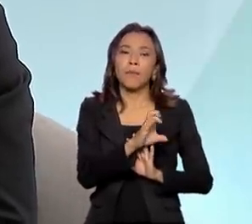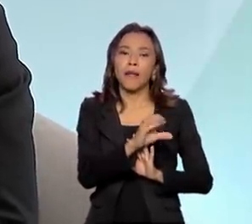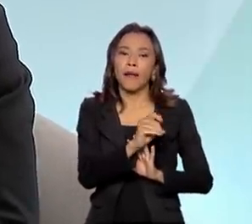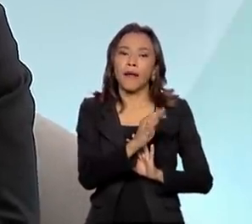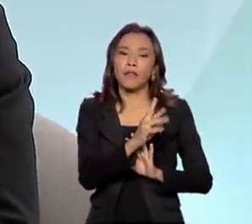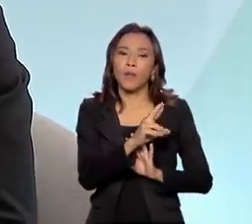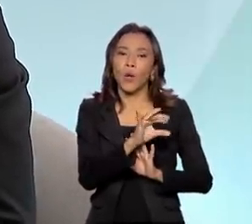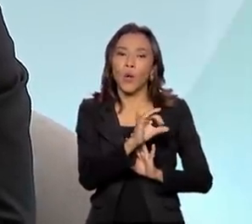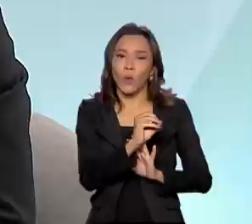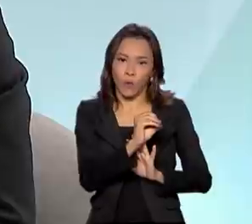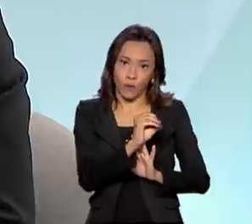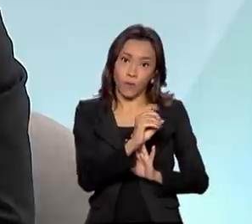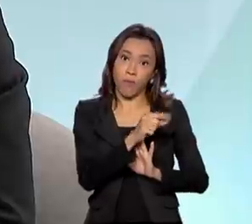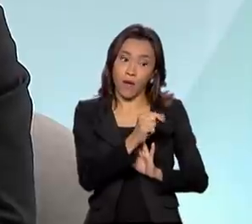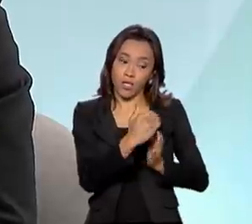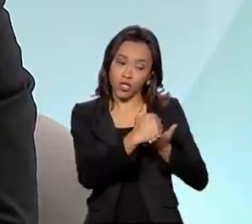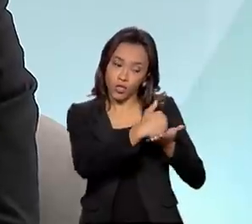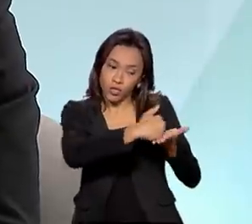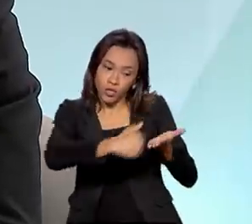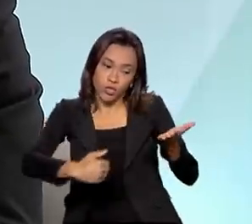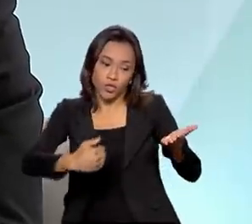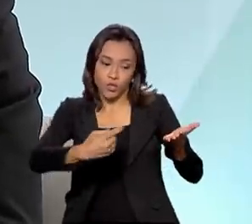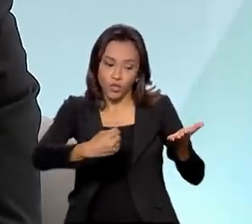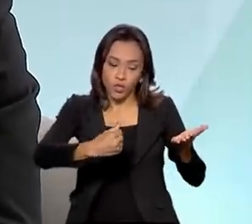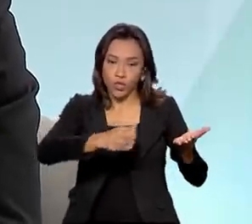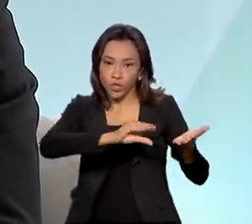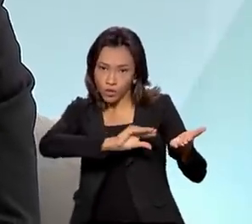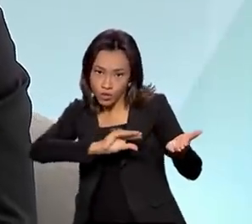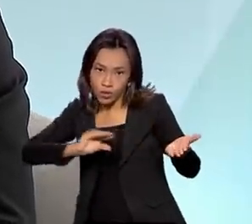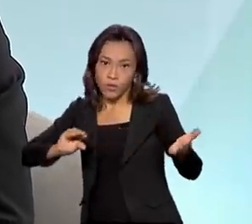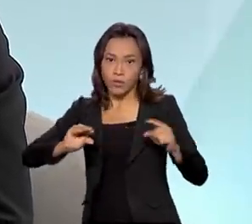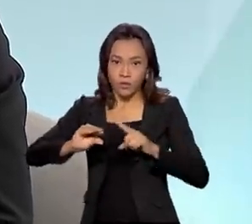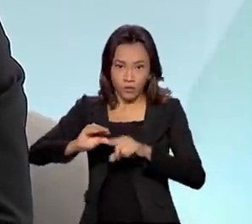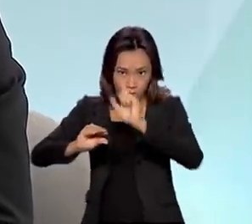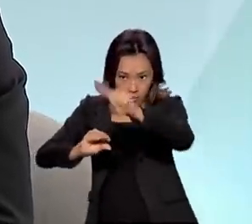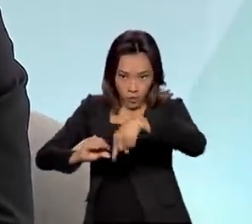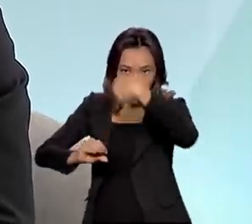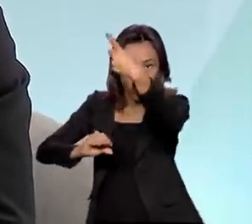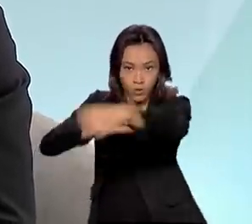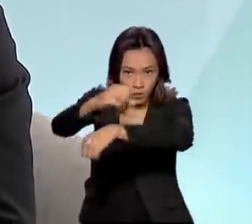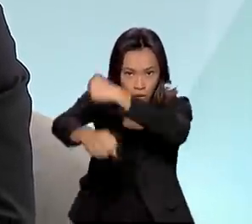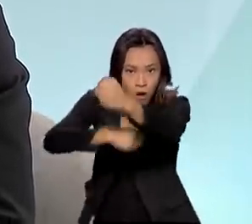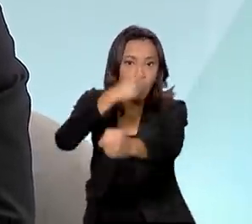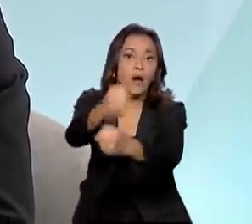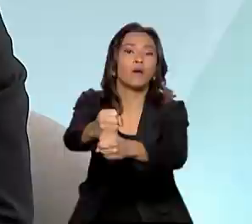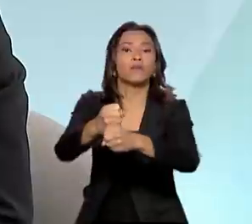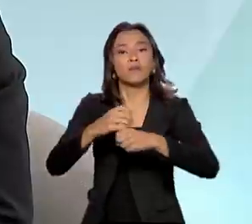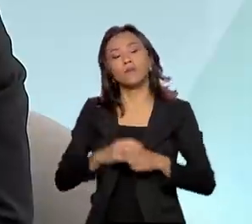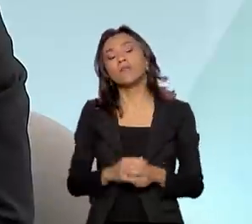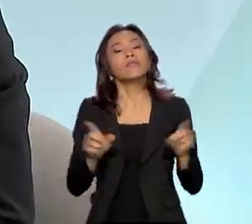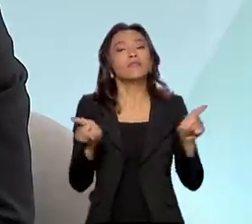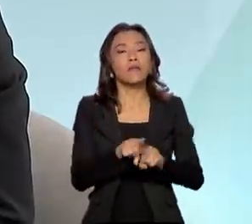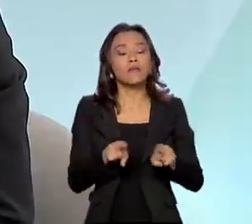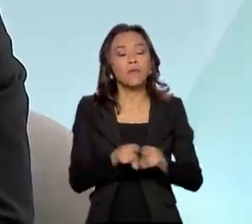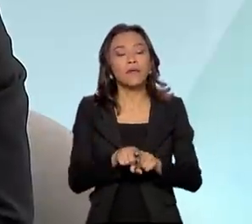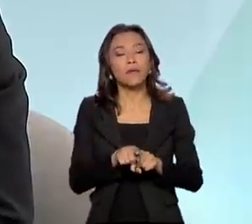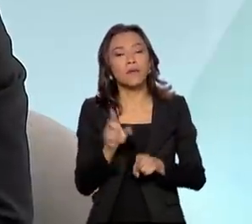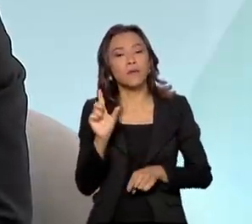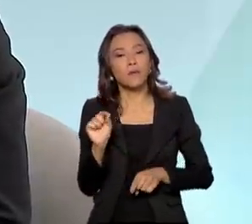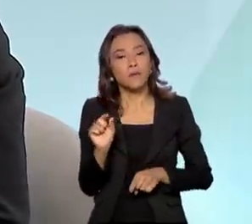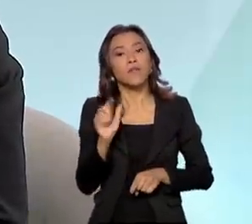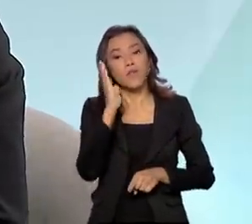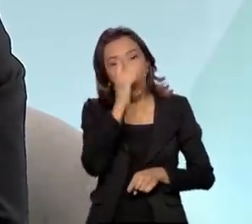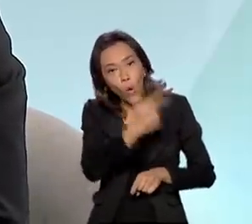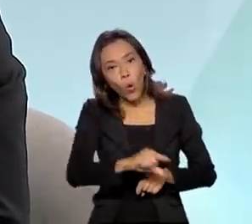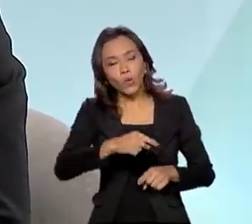liberar uma parcela de recursos dentro do teto para o próximo ano de 2022, assim como está em